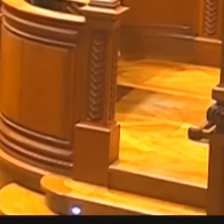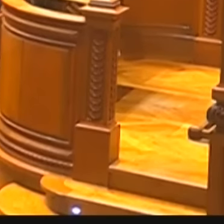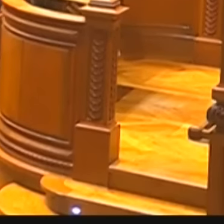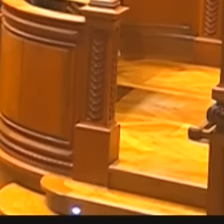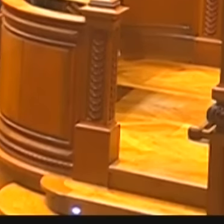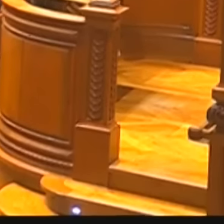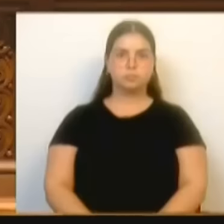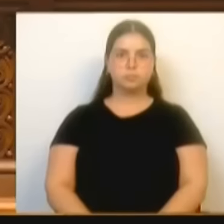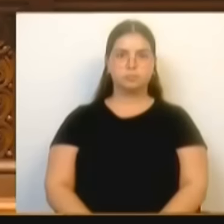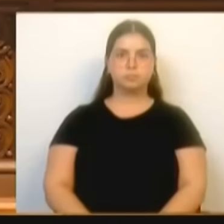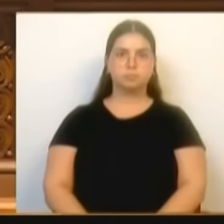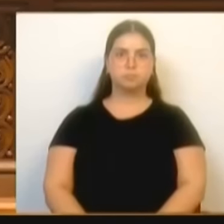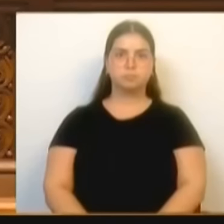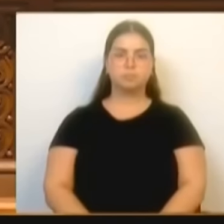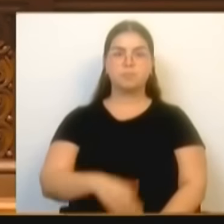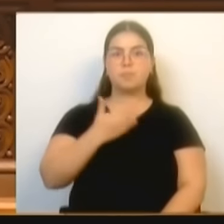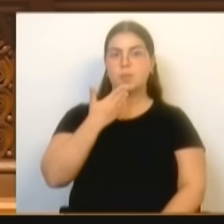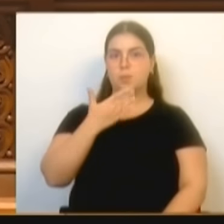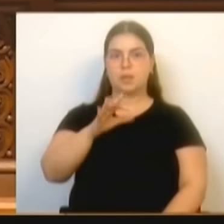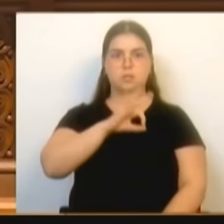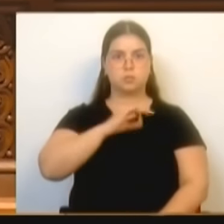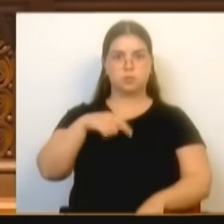Muito obrigada, Sr. Deputado.